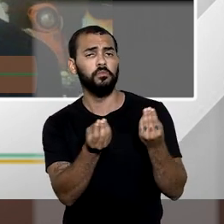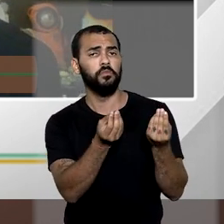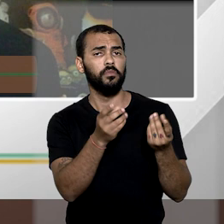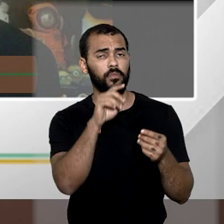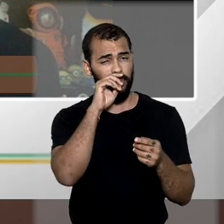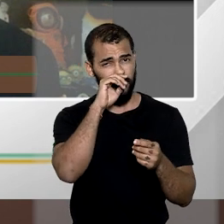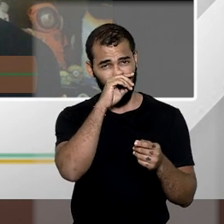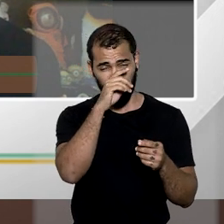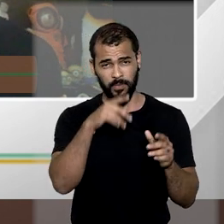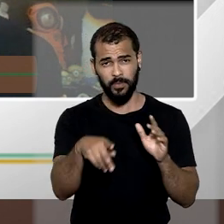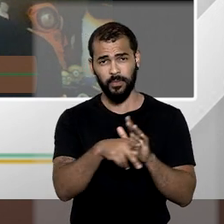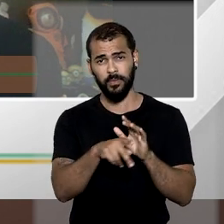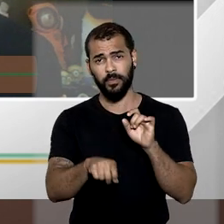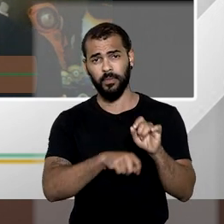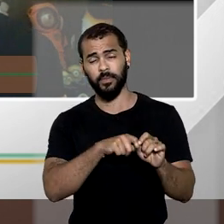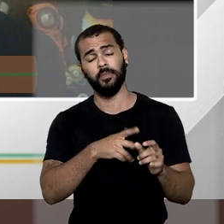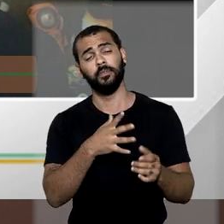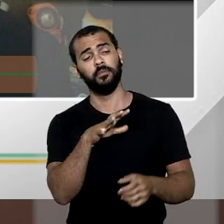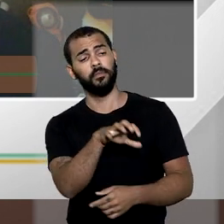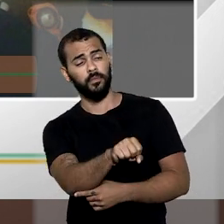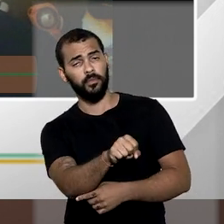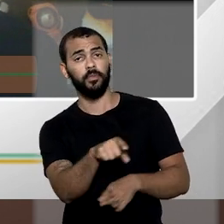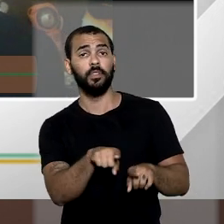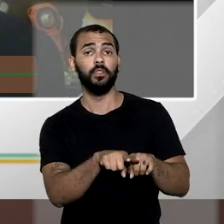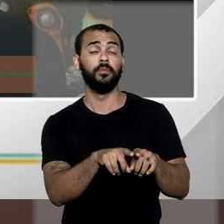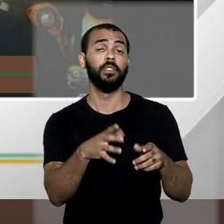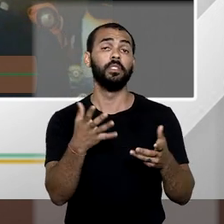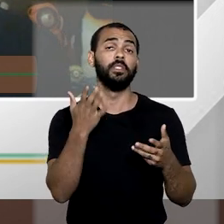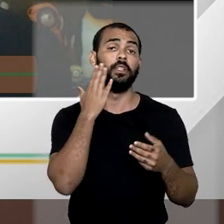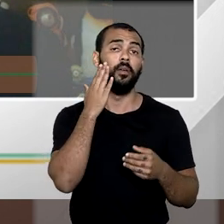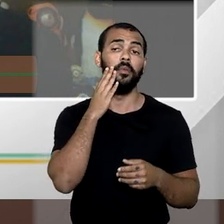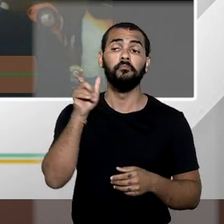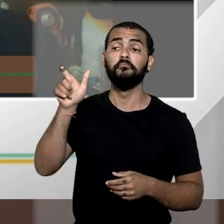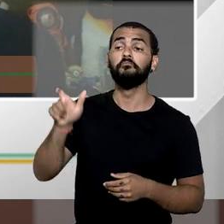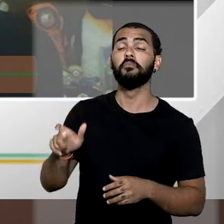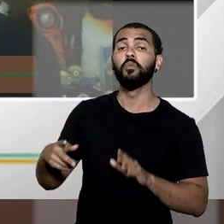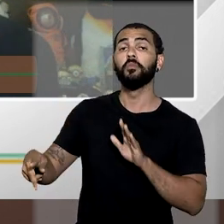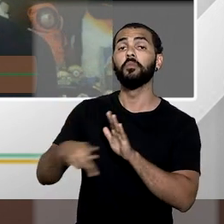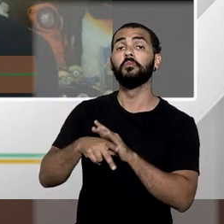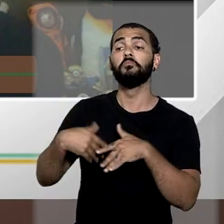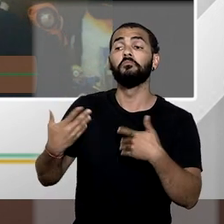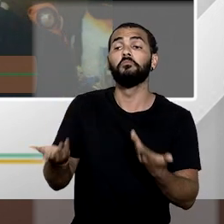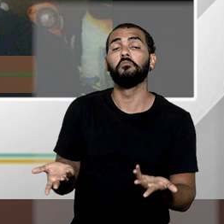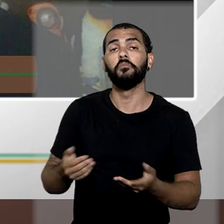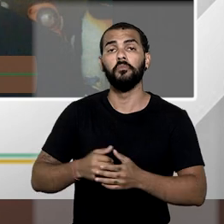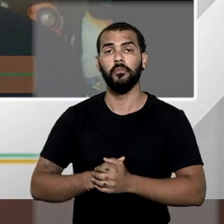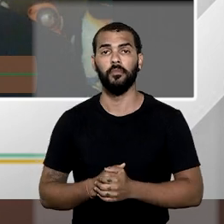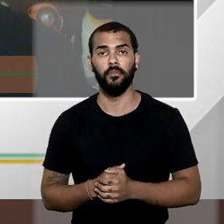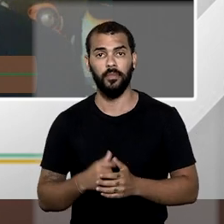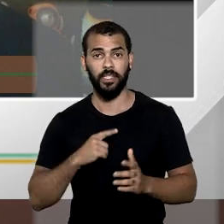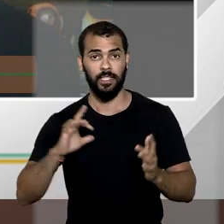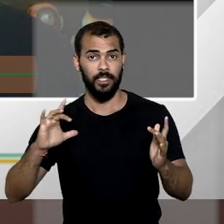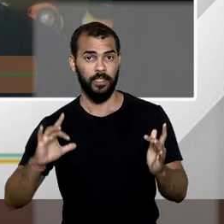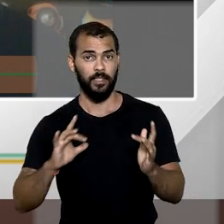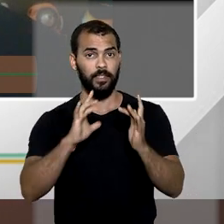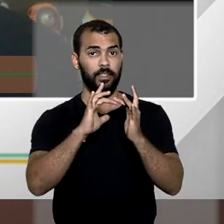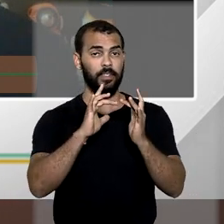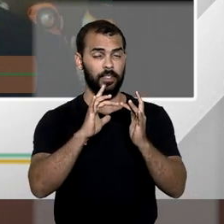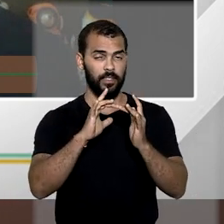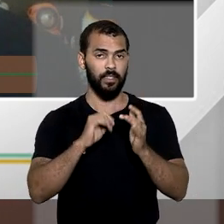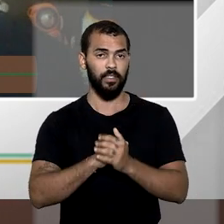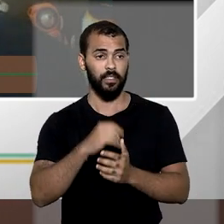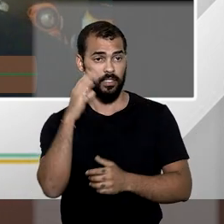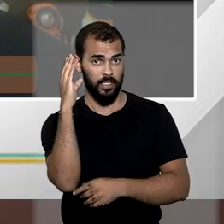iniciativa de desapropriar. Procura-se saber quem é o proprietário. Faz-se o contato pessoal,